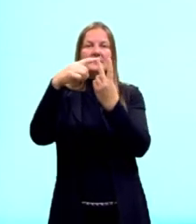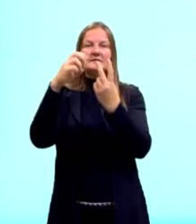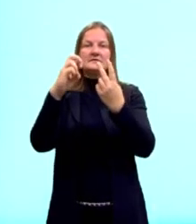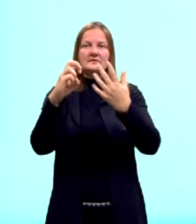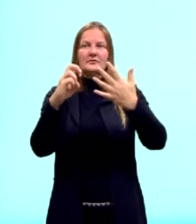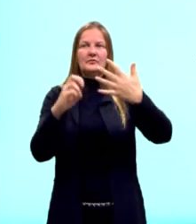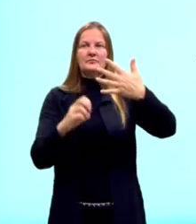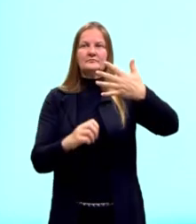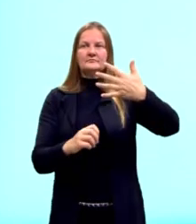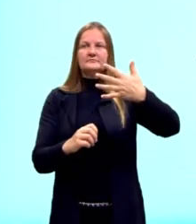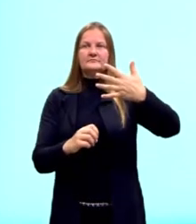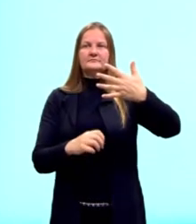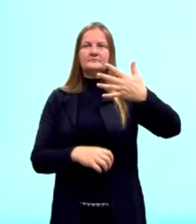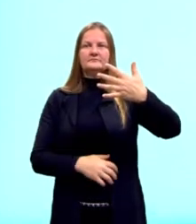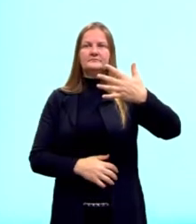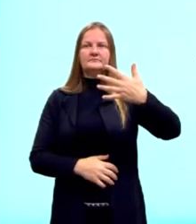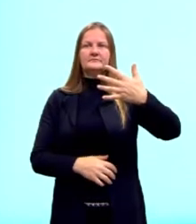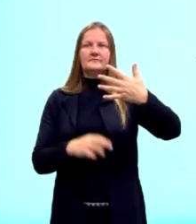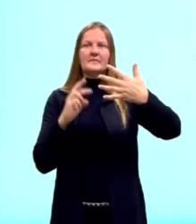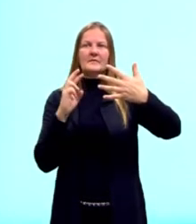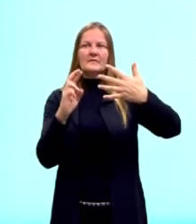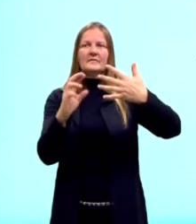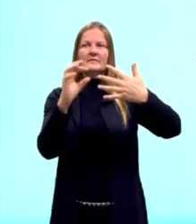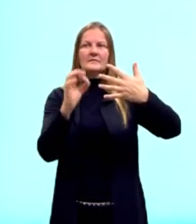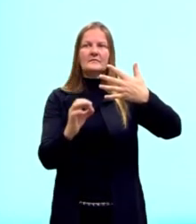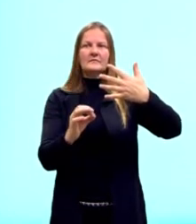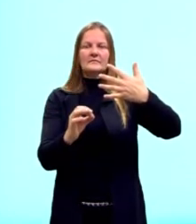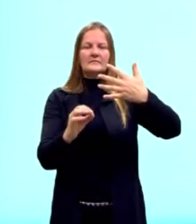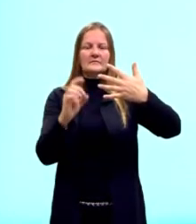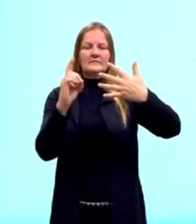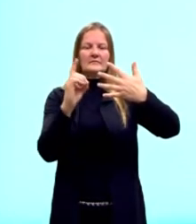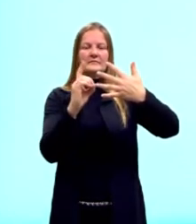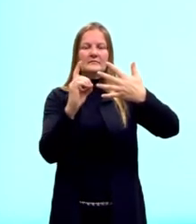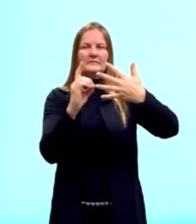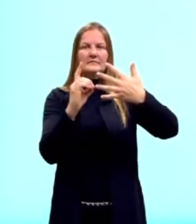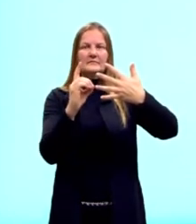de 5 centímetros. Então, ali, letra D.